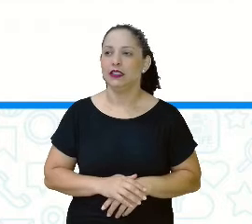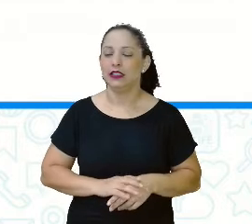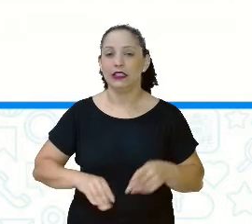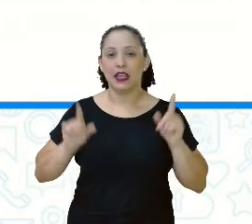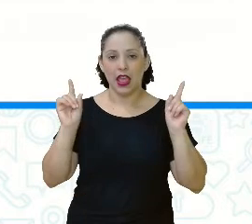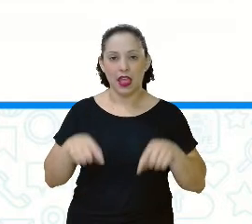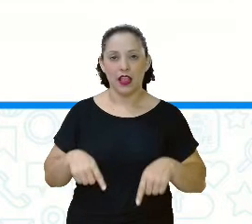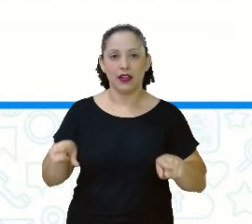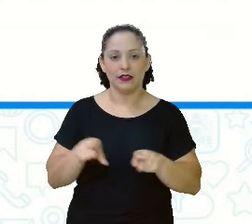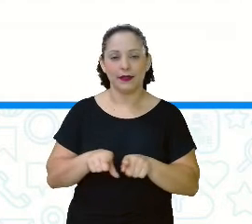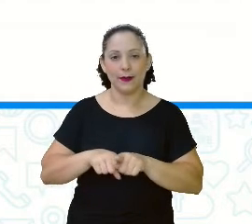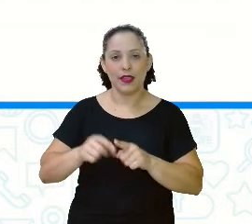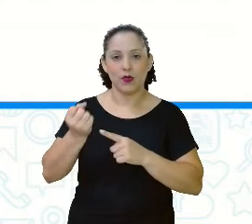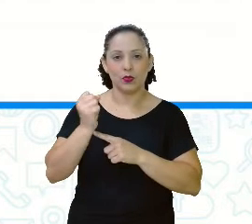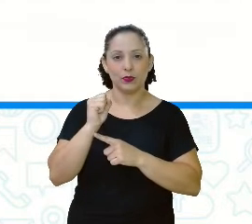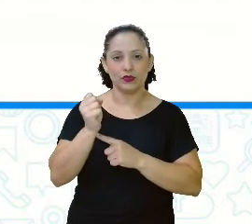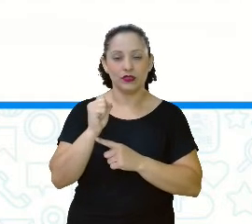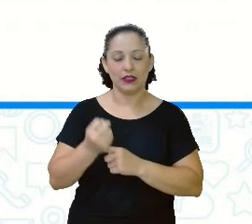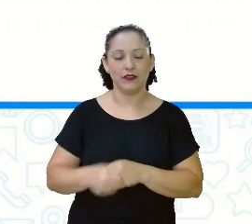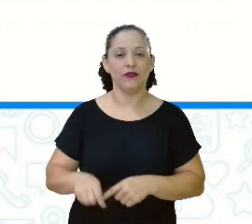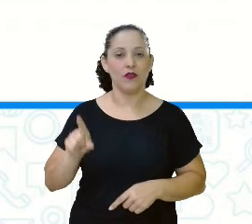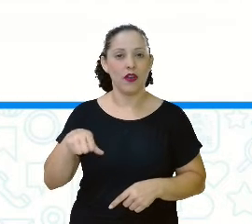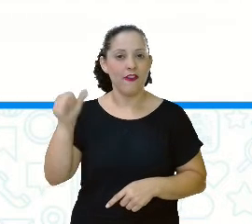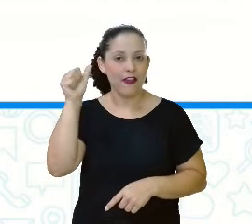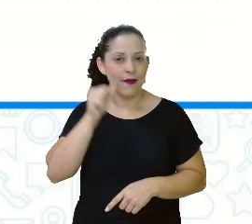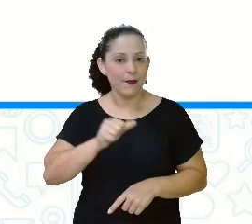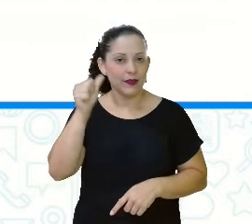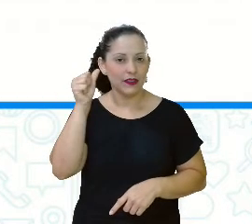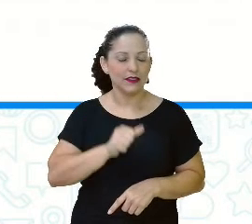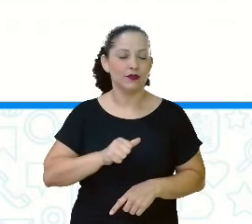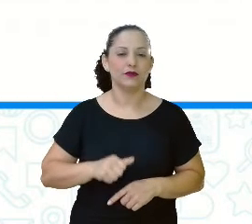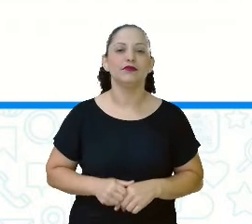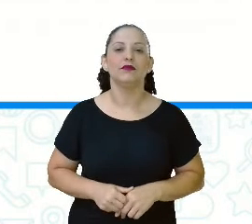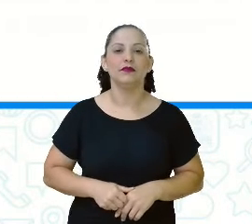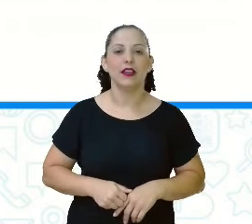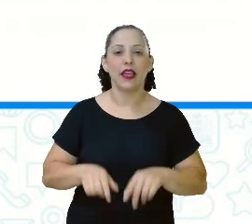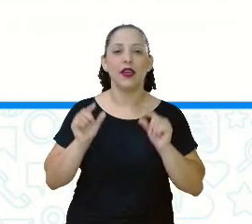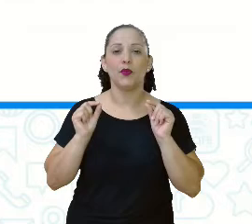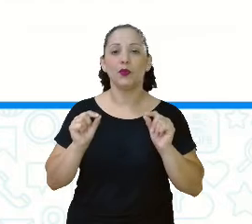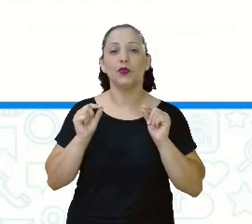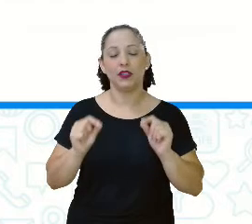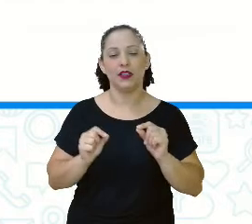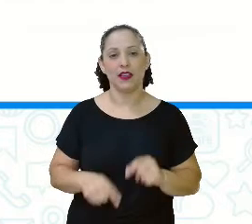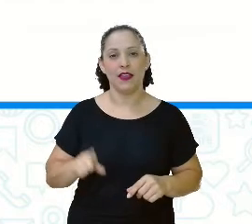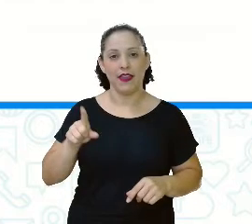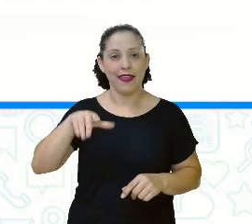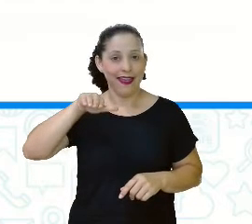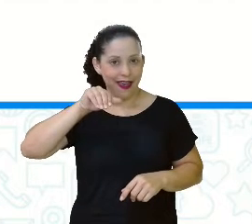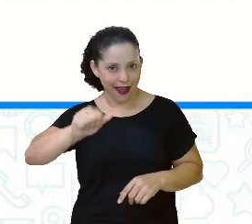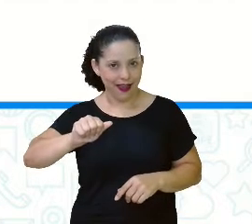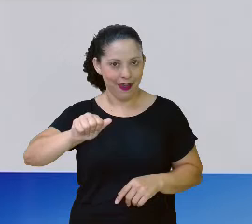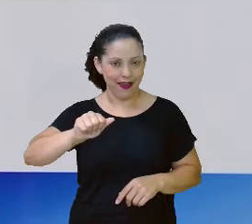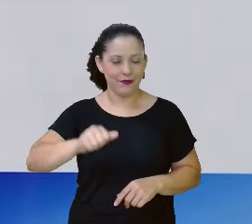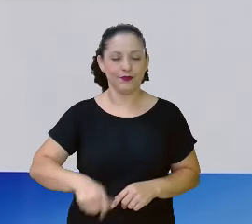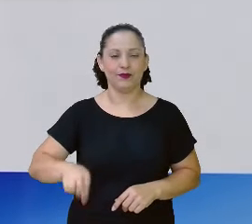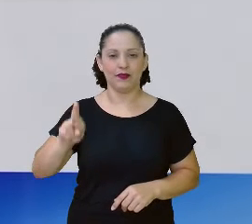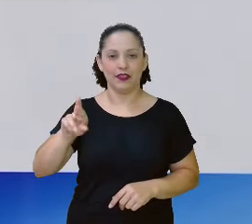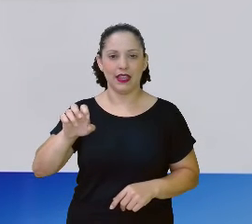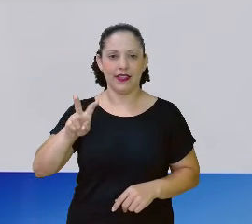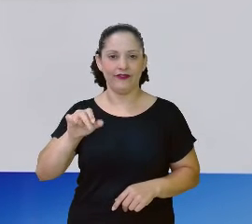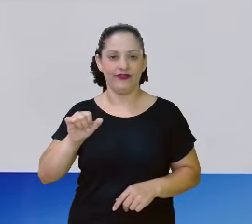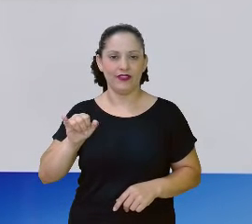substantivo feminino. Eu não digo o reviravolta, um reviravolta. Eu digo a